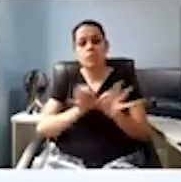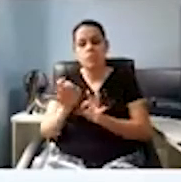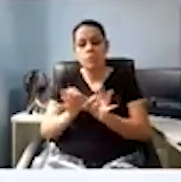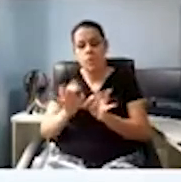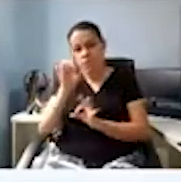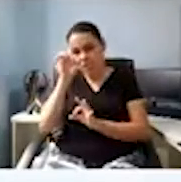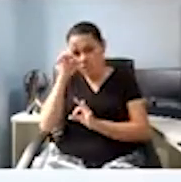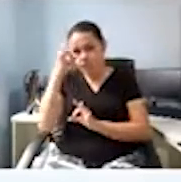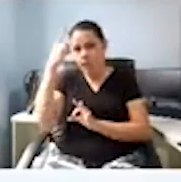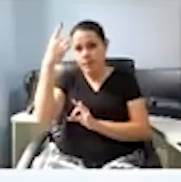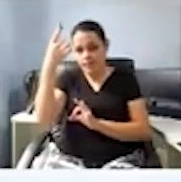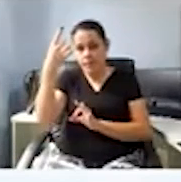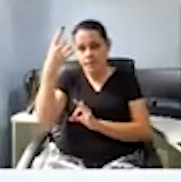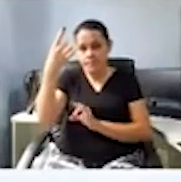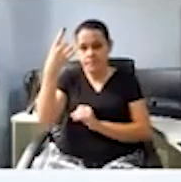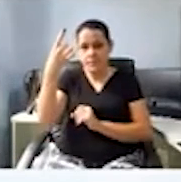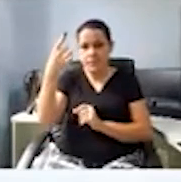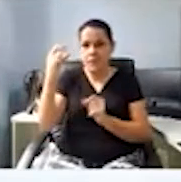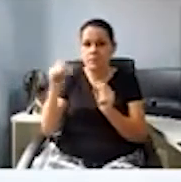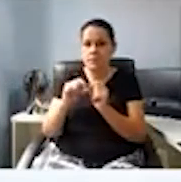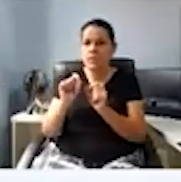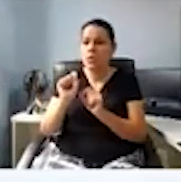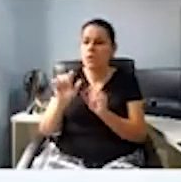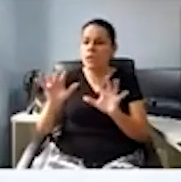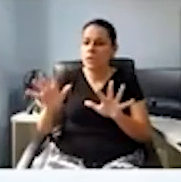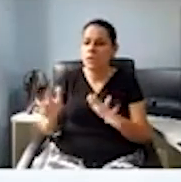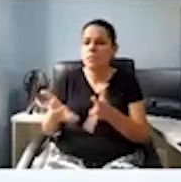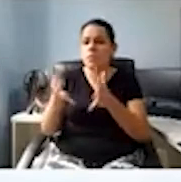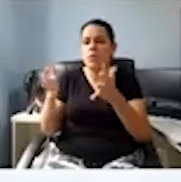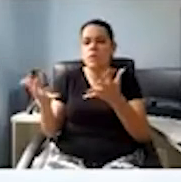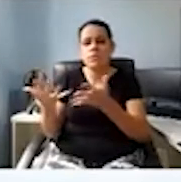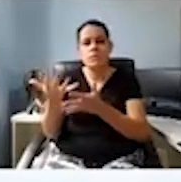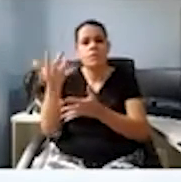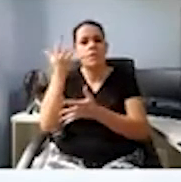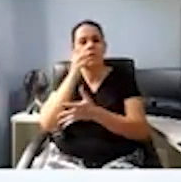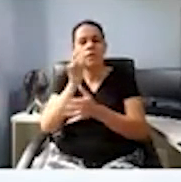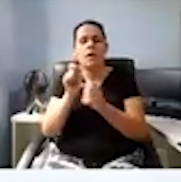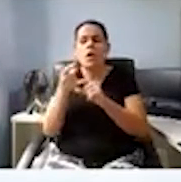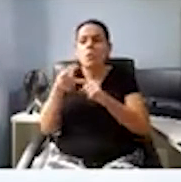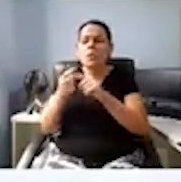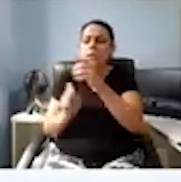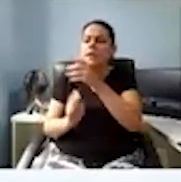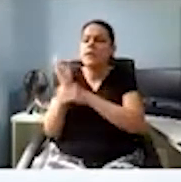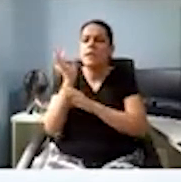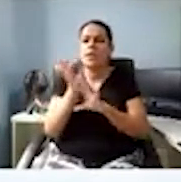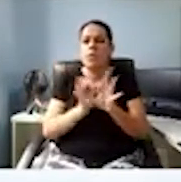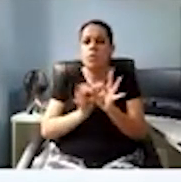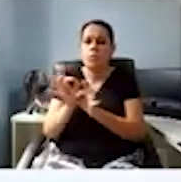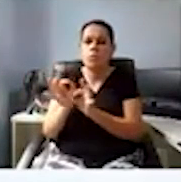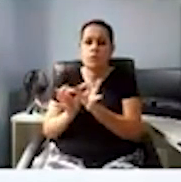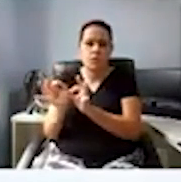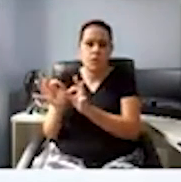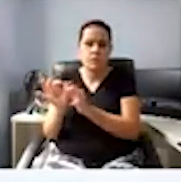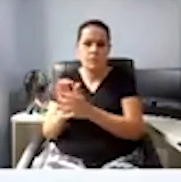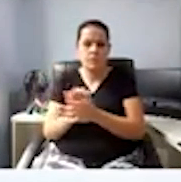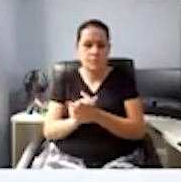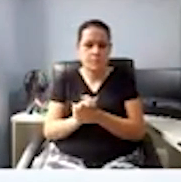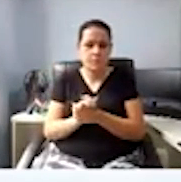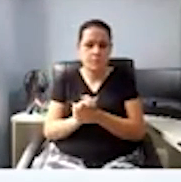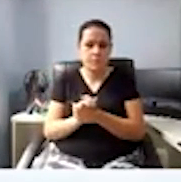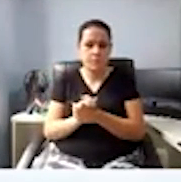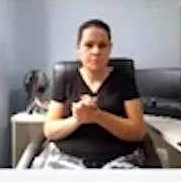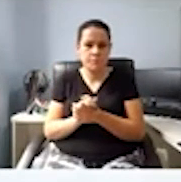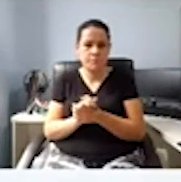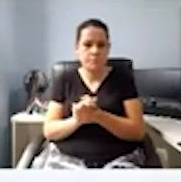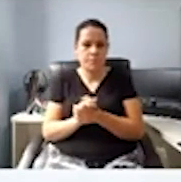a ideia, né, e o que te motivou a desenvolver esse projeto. Esse projeto